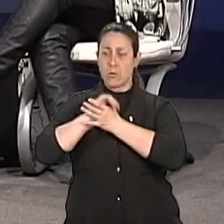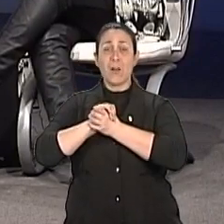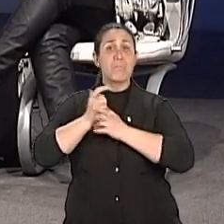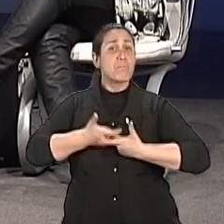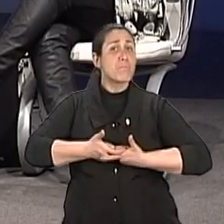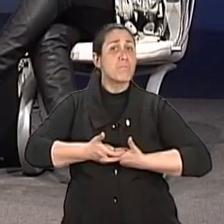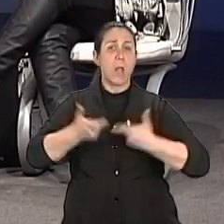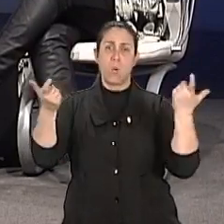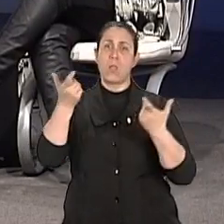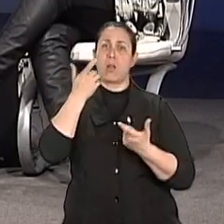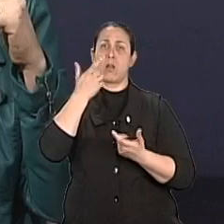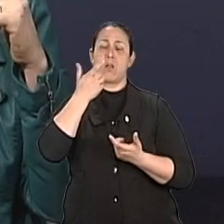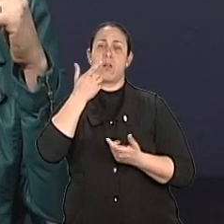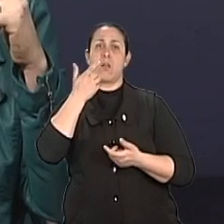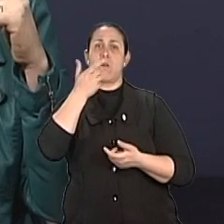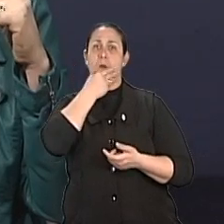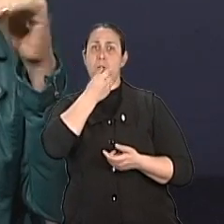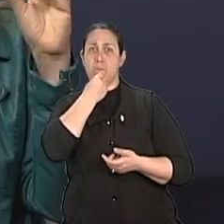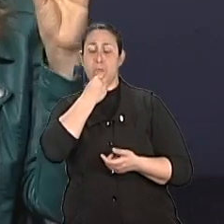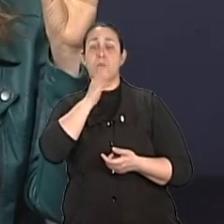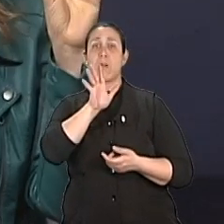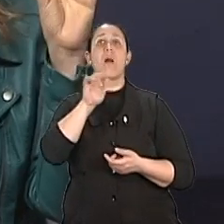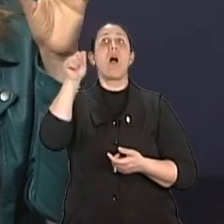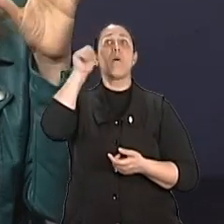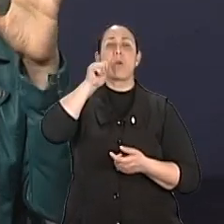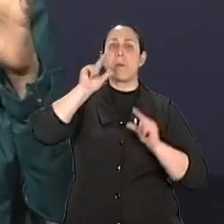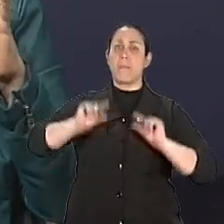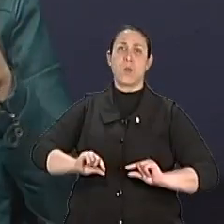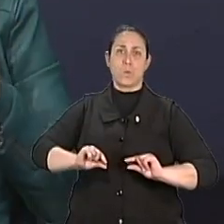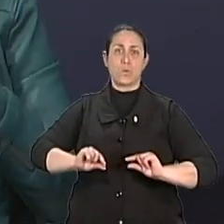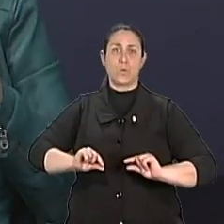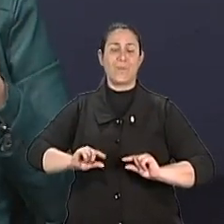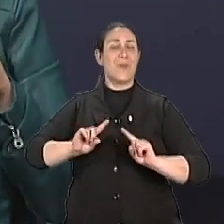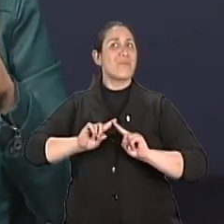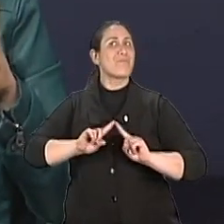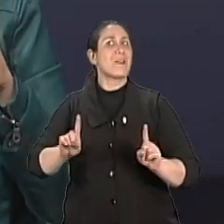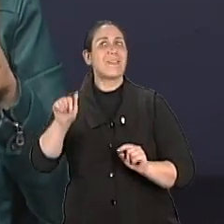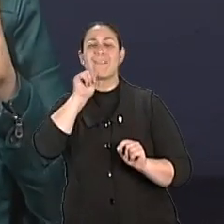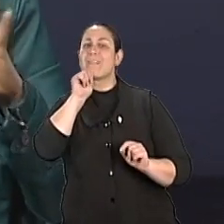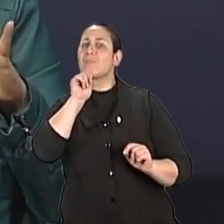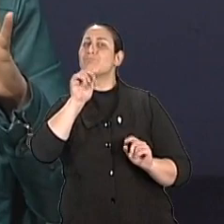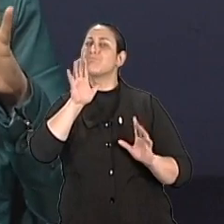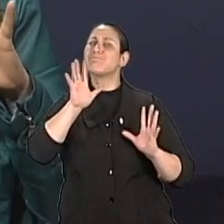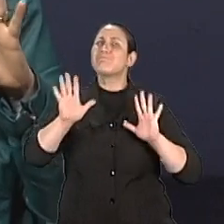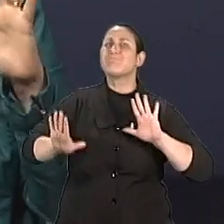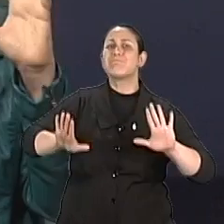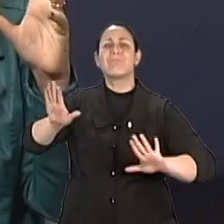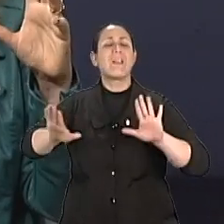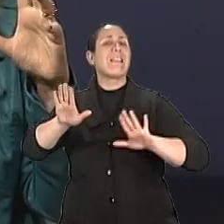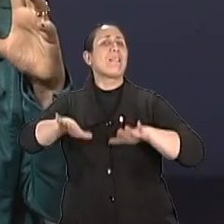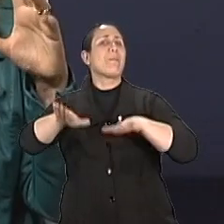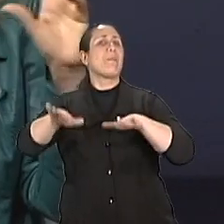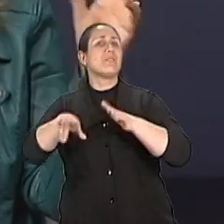ainda é a mulher, muitas vezes. Mas, isso ainda não está definido, porque são novas pesquisas,